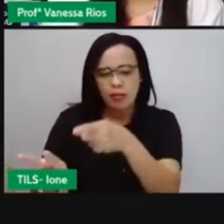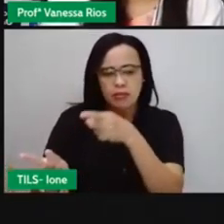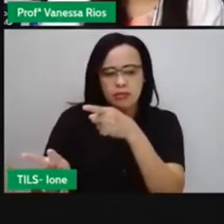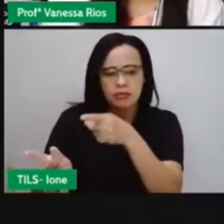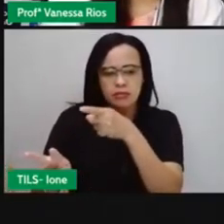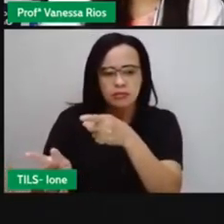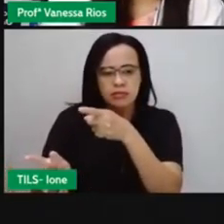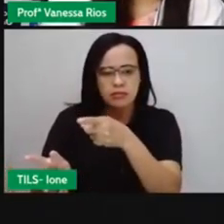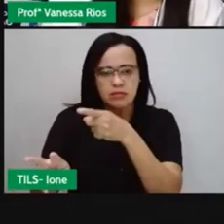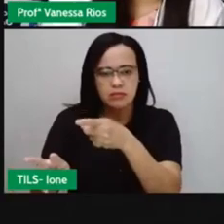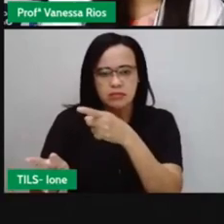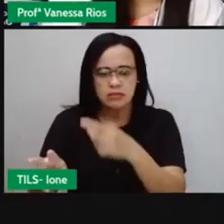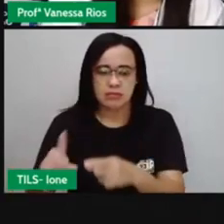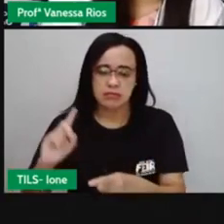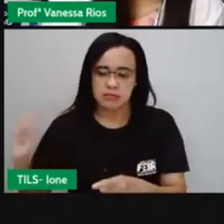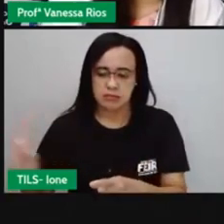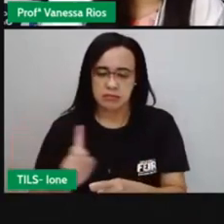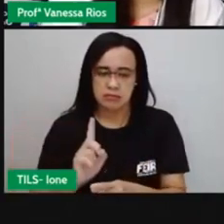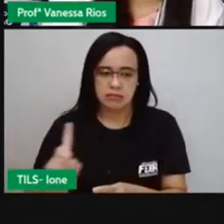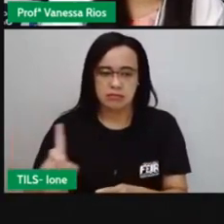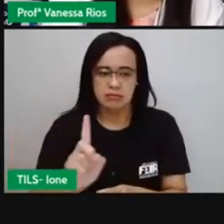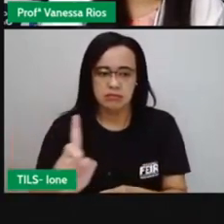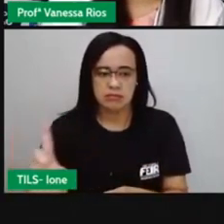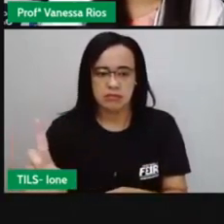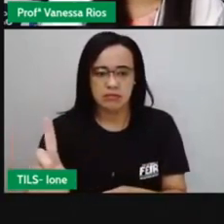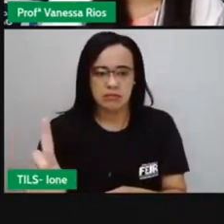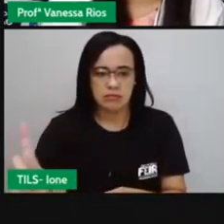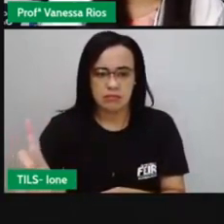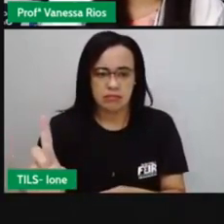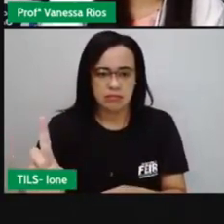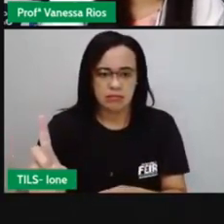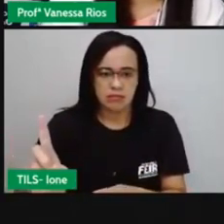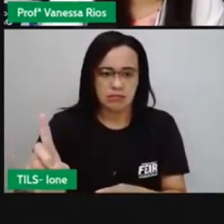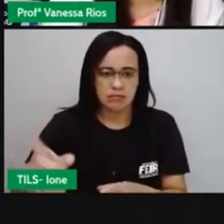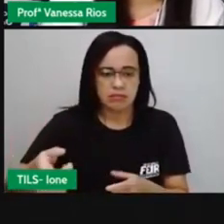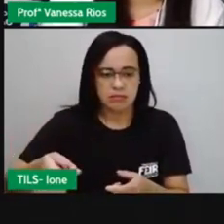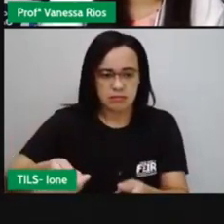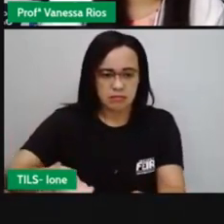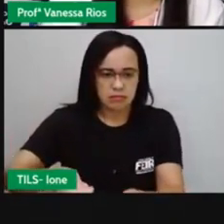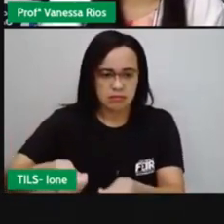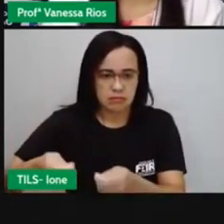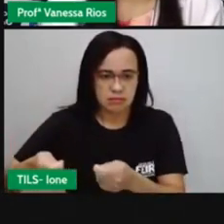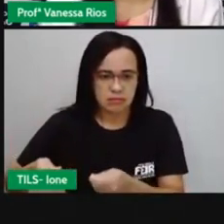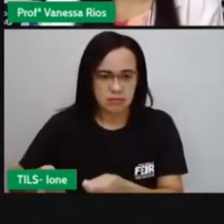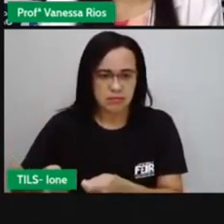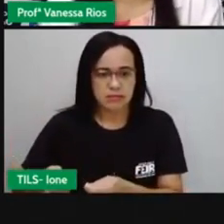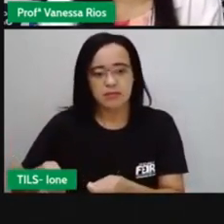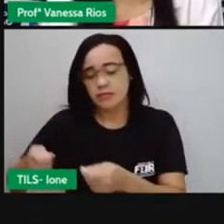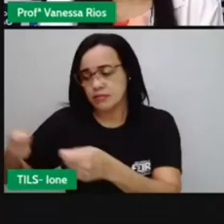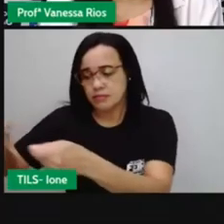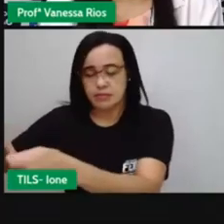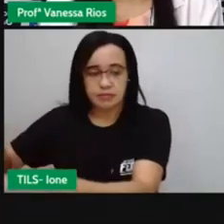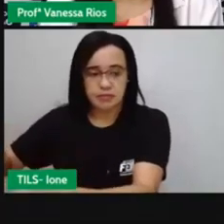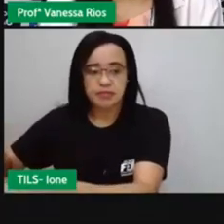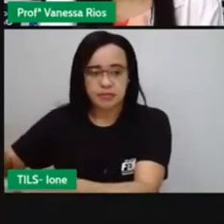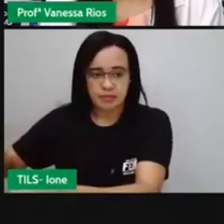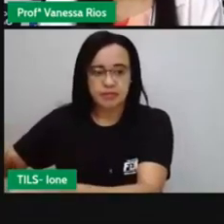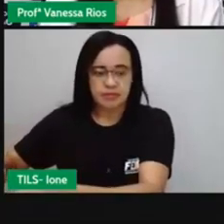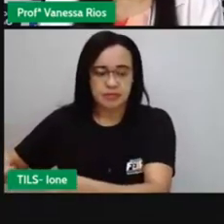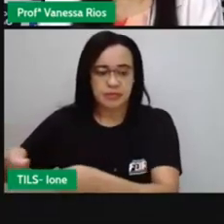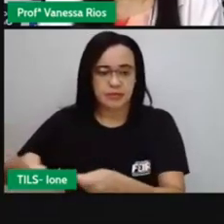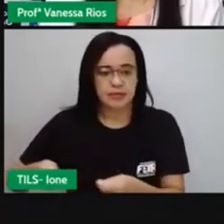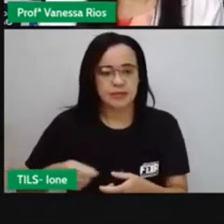garçom vai lá na mesa, tira o prato da pessoa que já estava comendo, né? Do outro cliente. E leva para o que apontou o dedo.